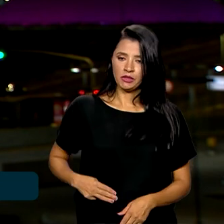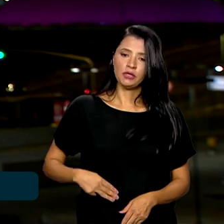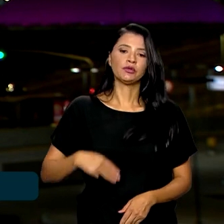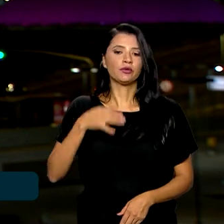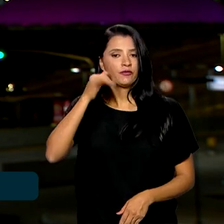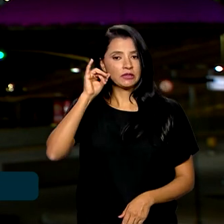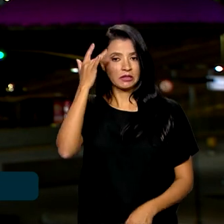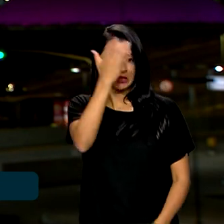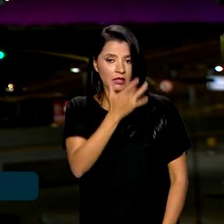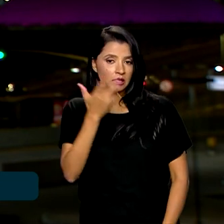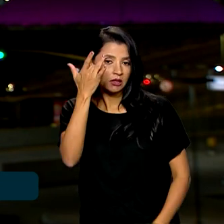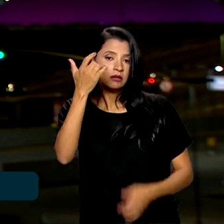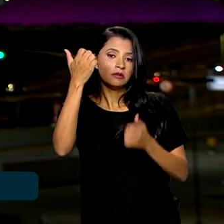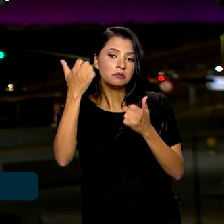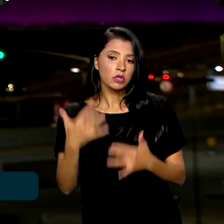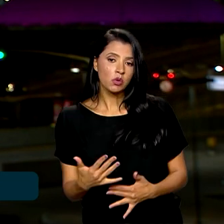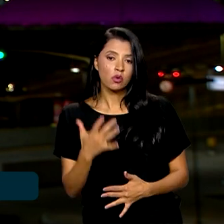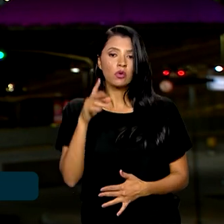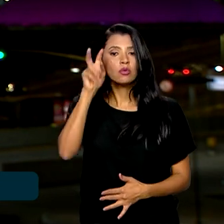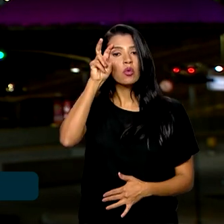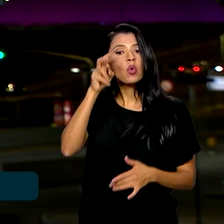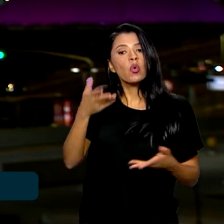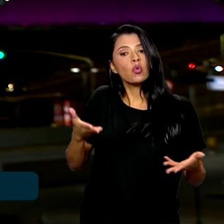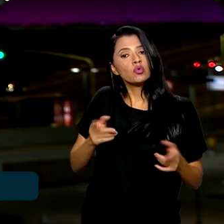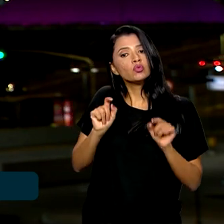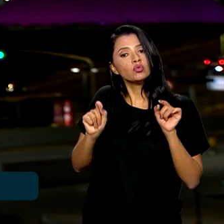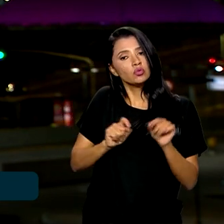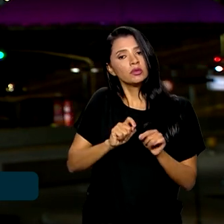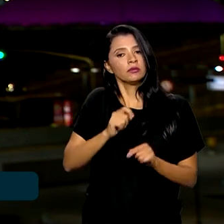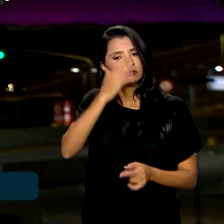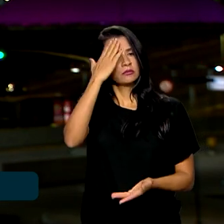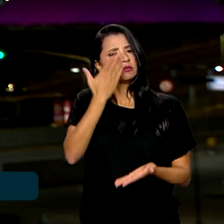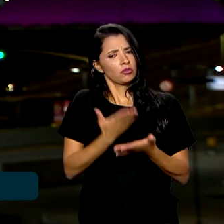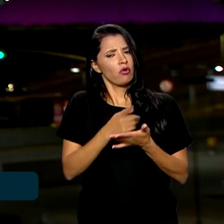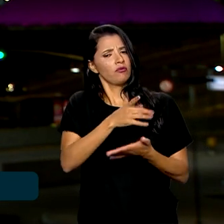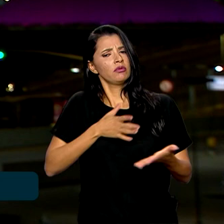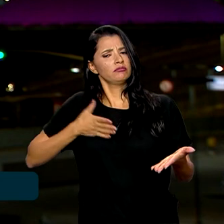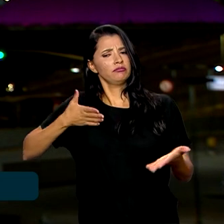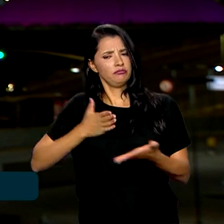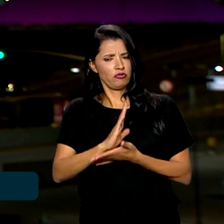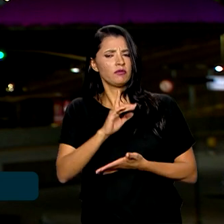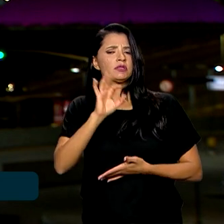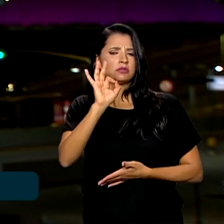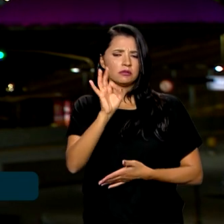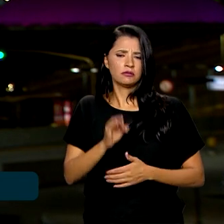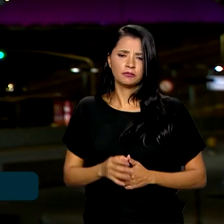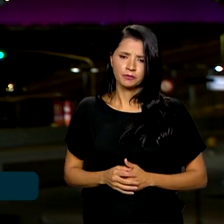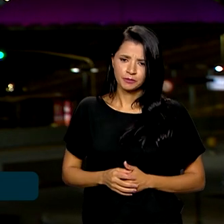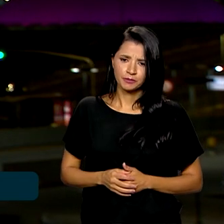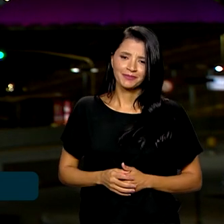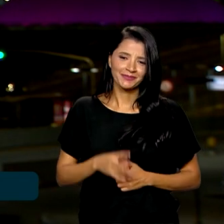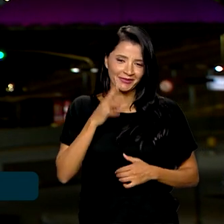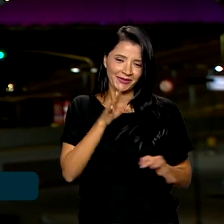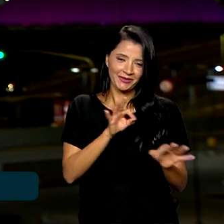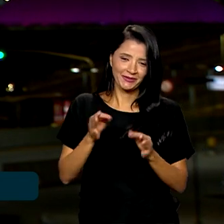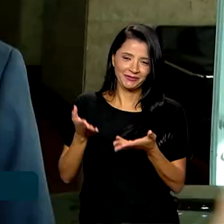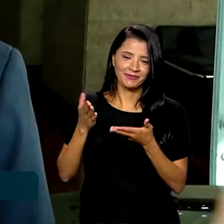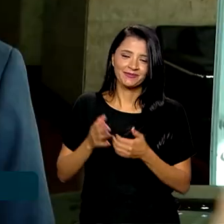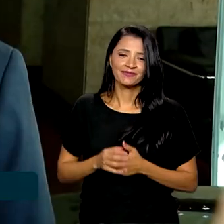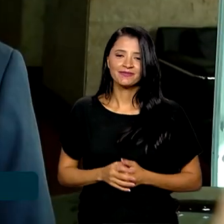Fernando Haddad, disse nesta quinta-feira que confia na aprovação do novo regime fiscal. Vamos assistir.